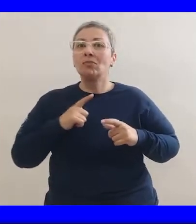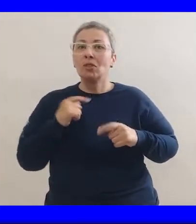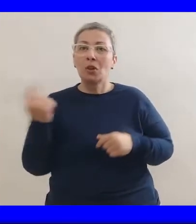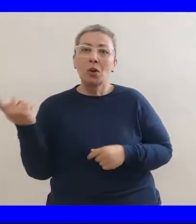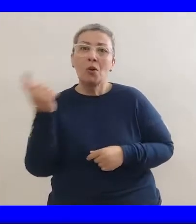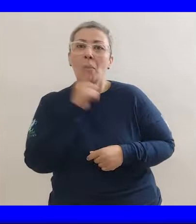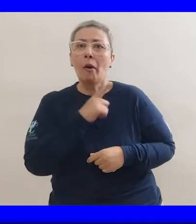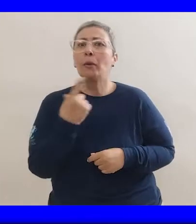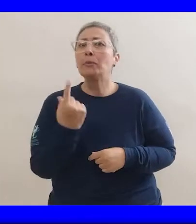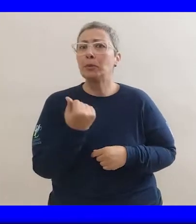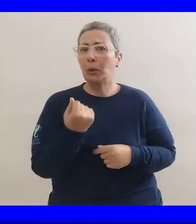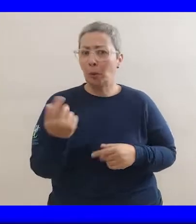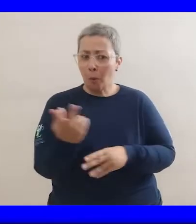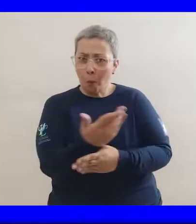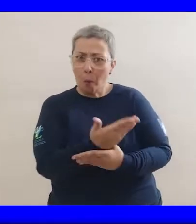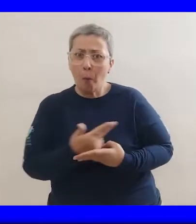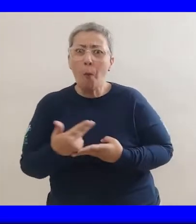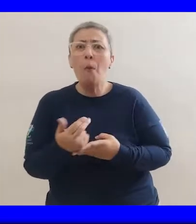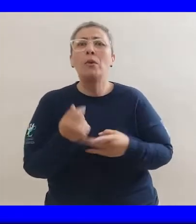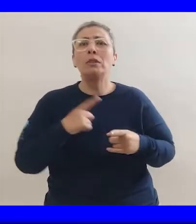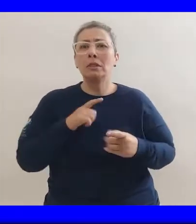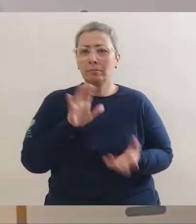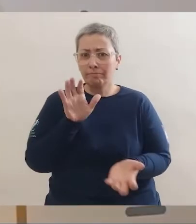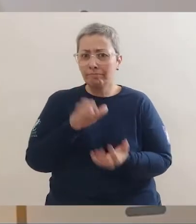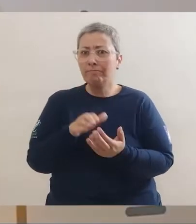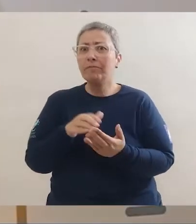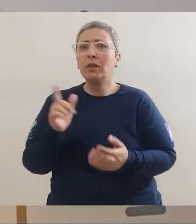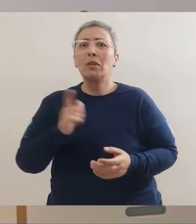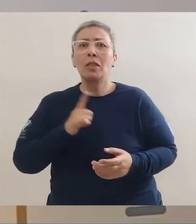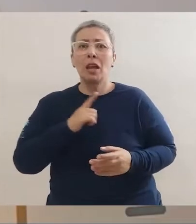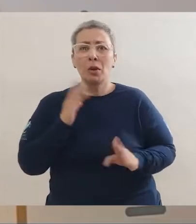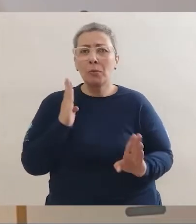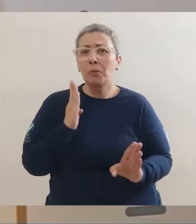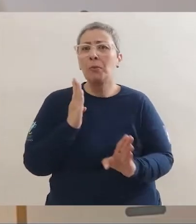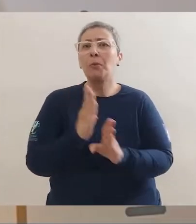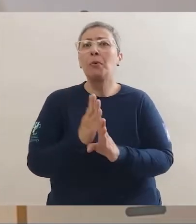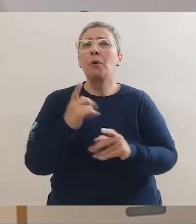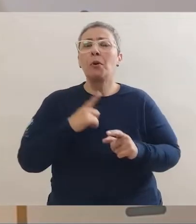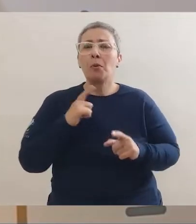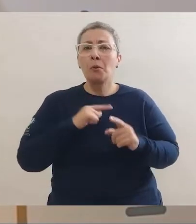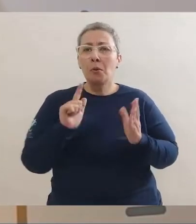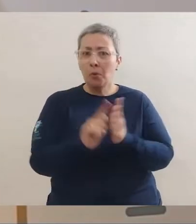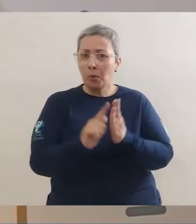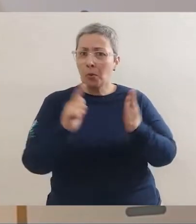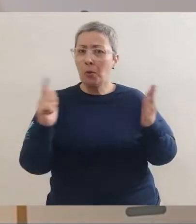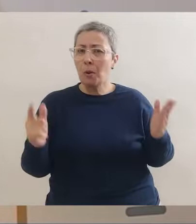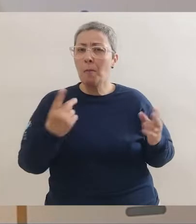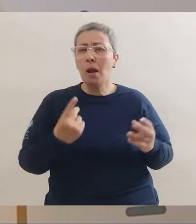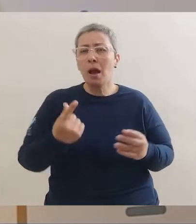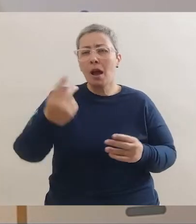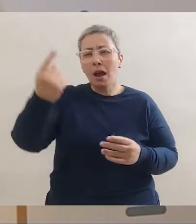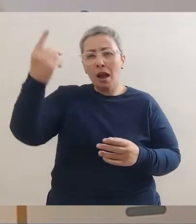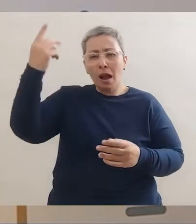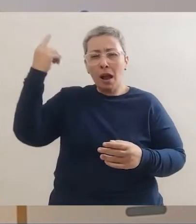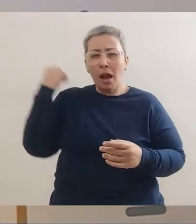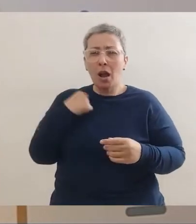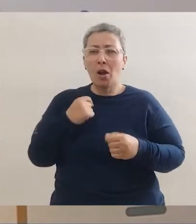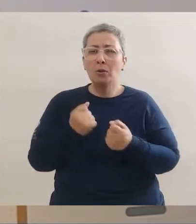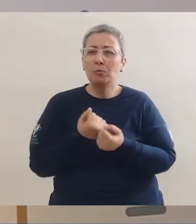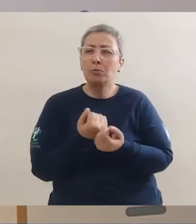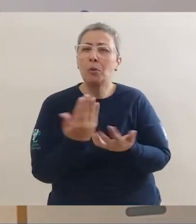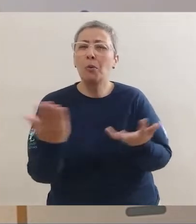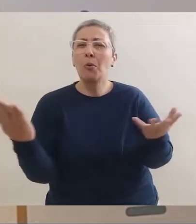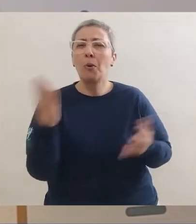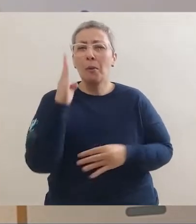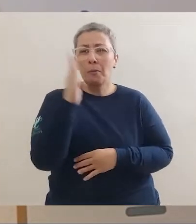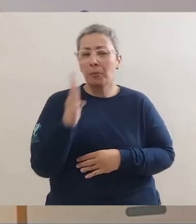local onde ganharam mais dinheiro. É por isso que aqui em Pernambuco nós encontramos o jornal mais antigo em